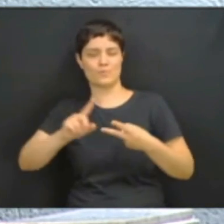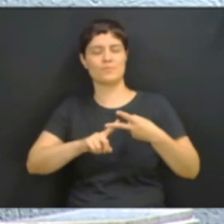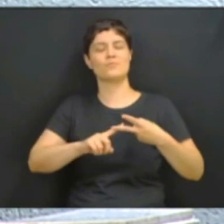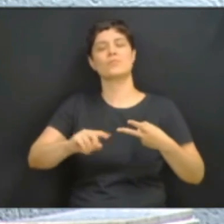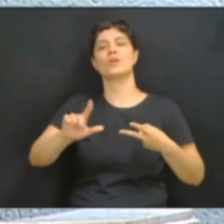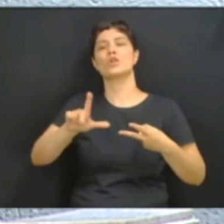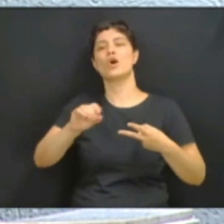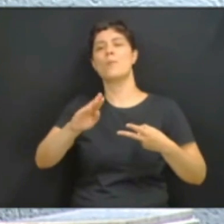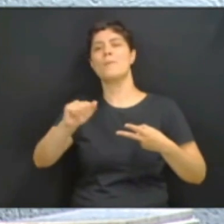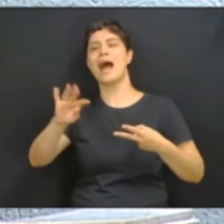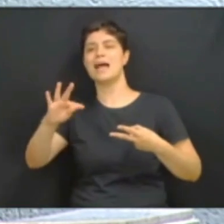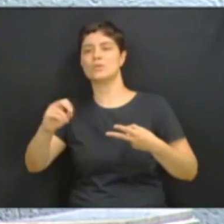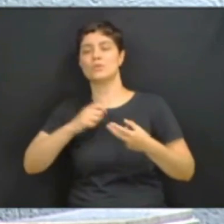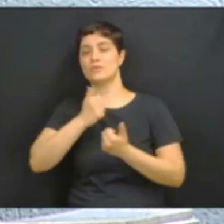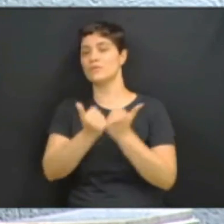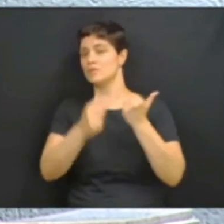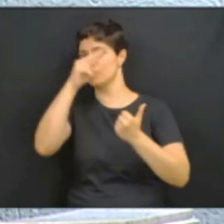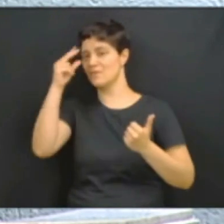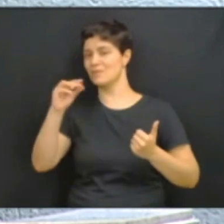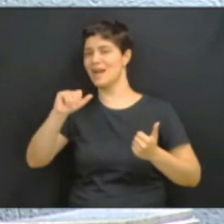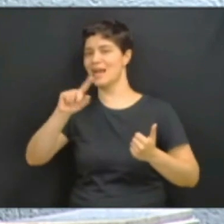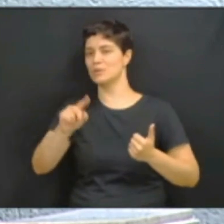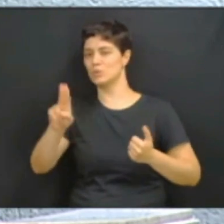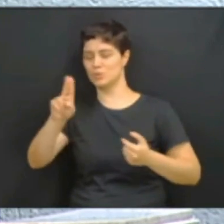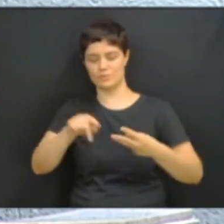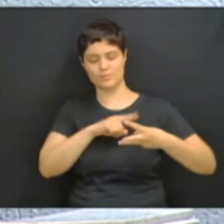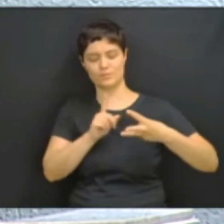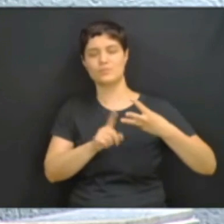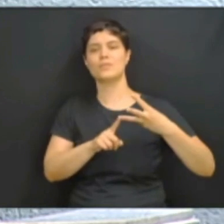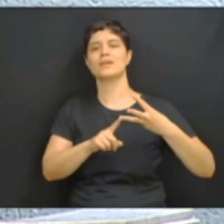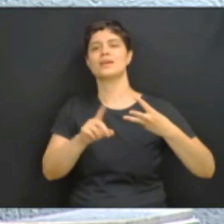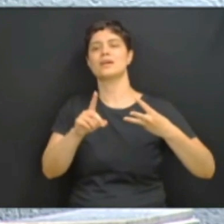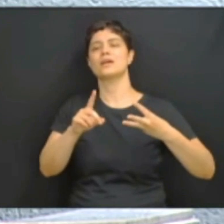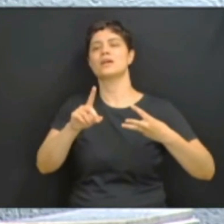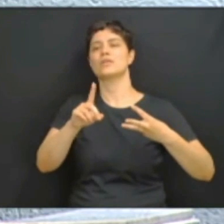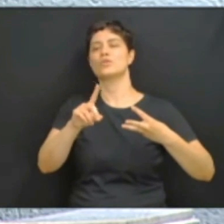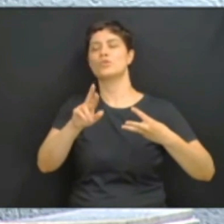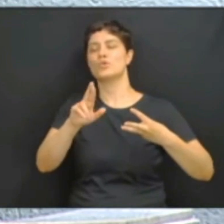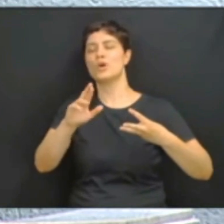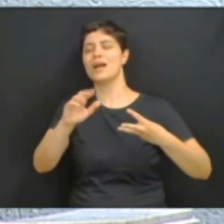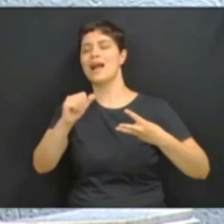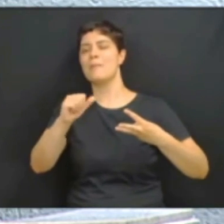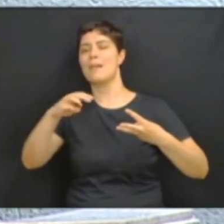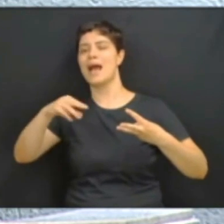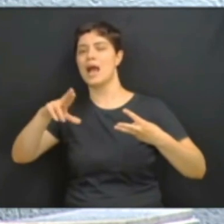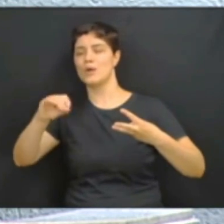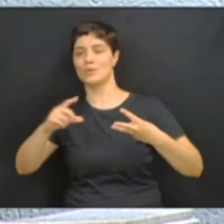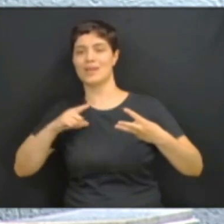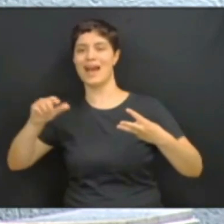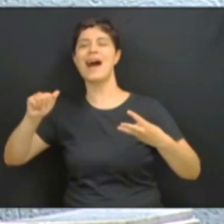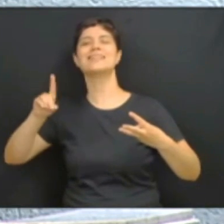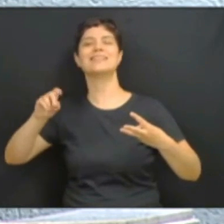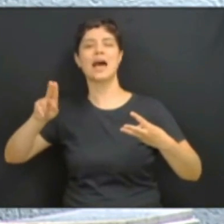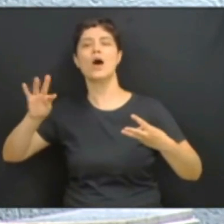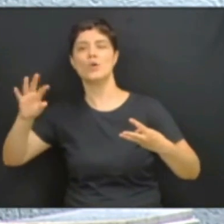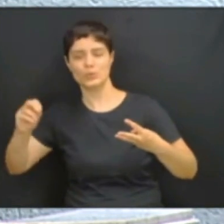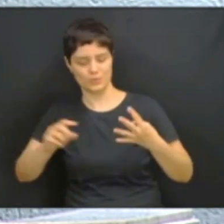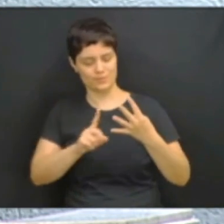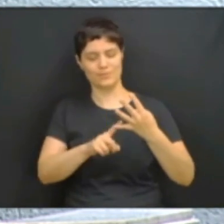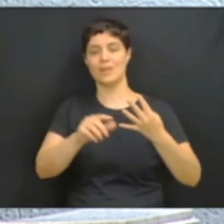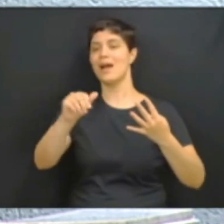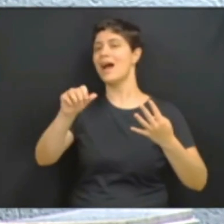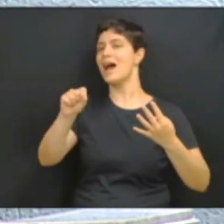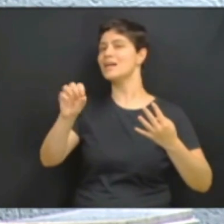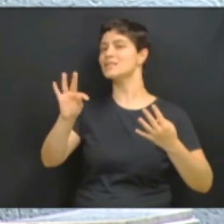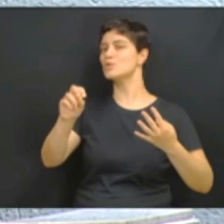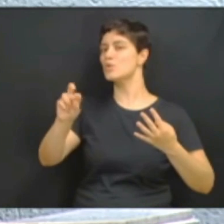vice-prefeito Cazu, doutor Camargo com o Adalto, Astorga já está a cargo do Sidney